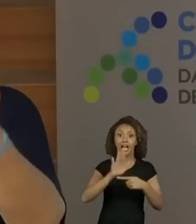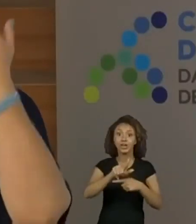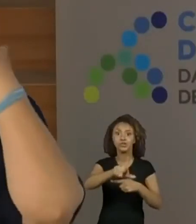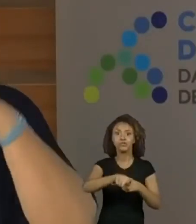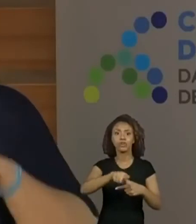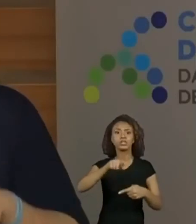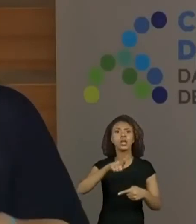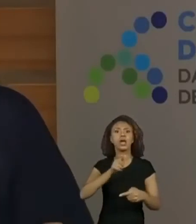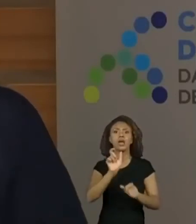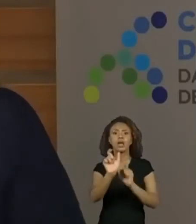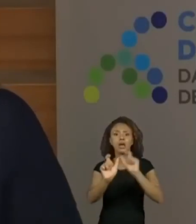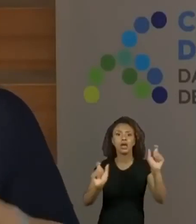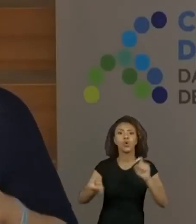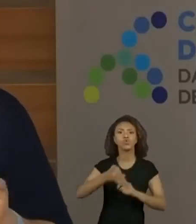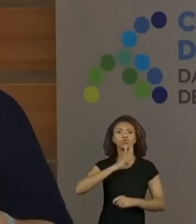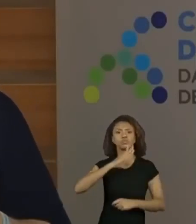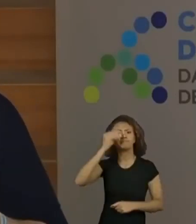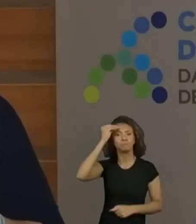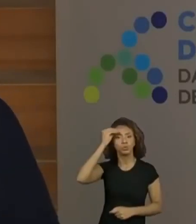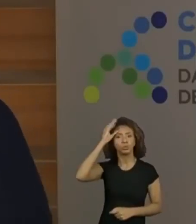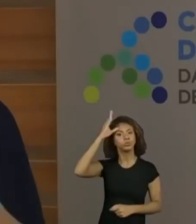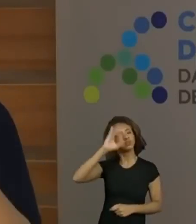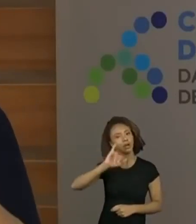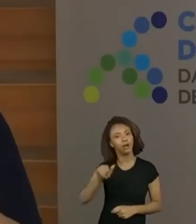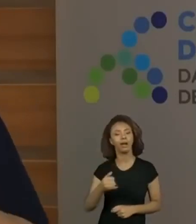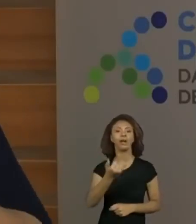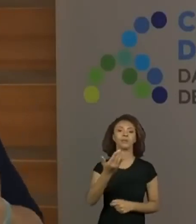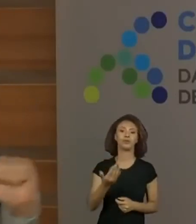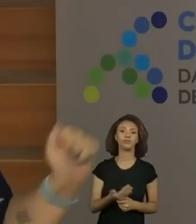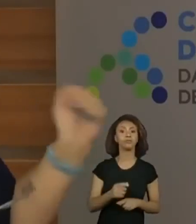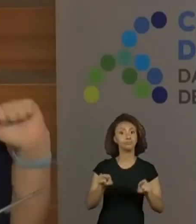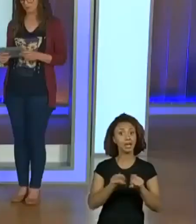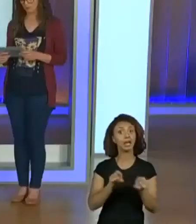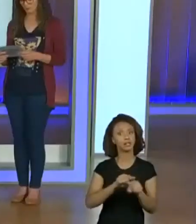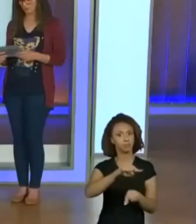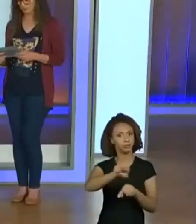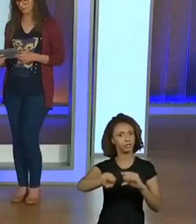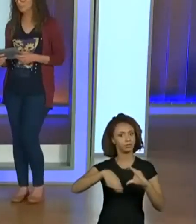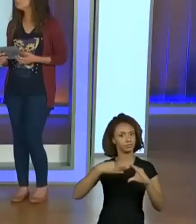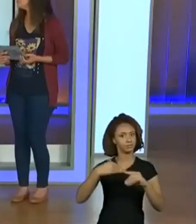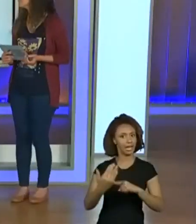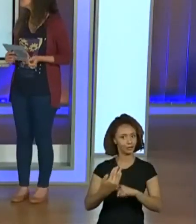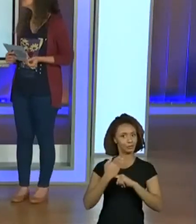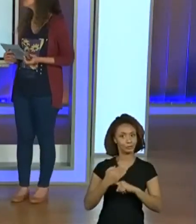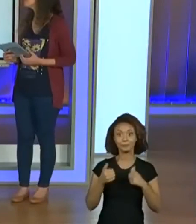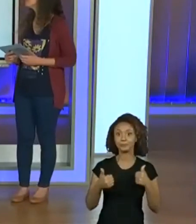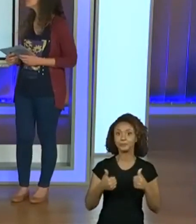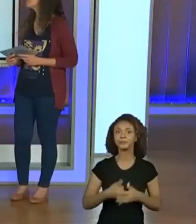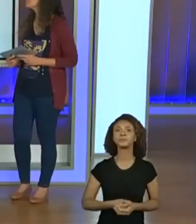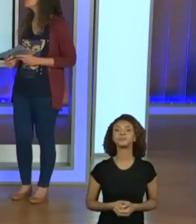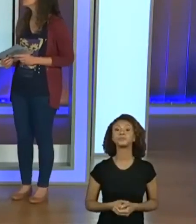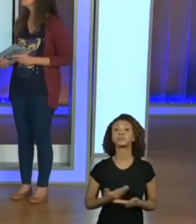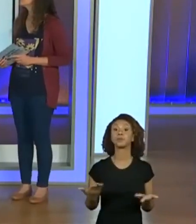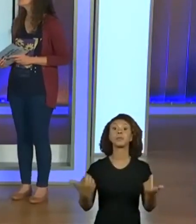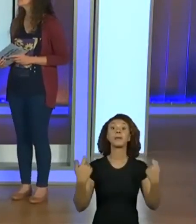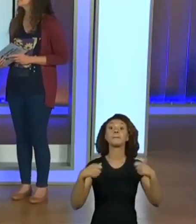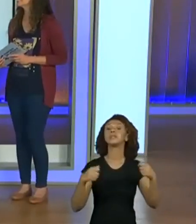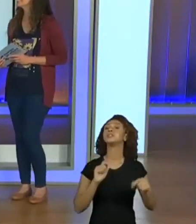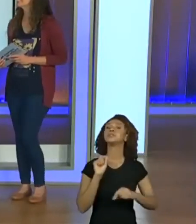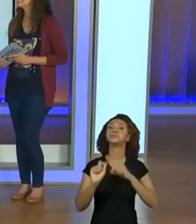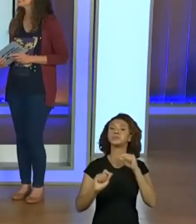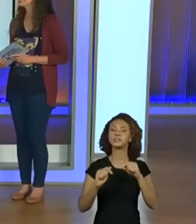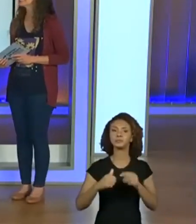material que está com vocês, crianças. Então, não deixa de ampliar. Traz para a gente. Então, vamos lá. Eu preciso começar a escrever